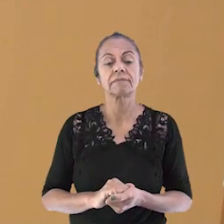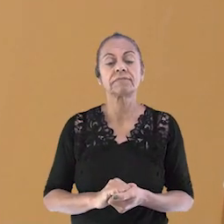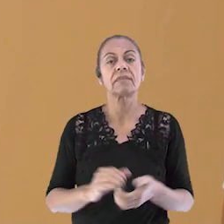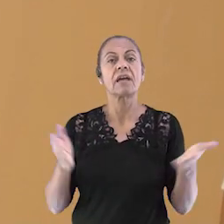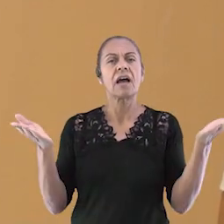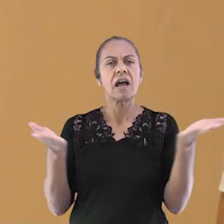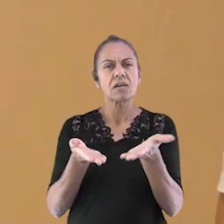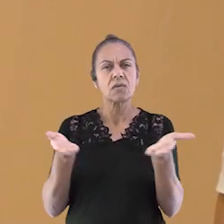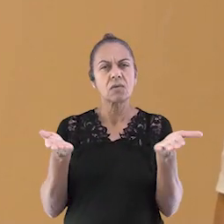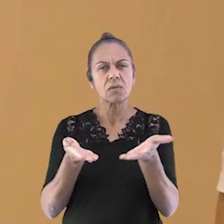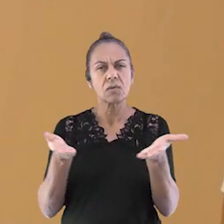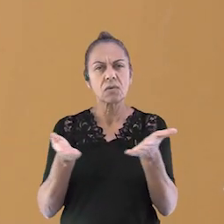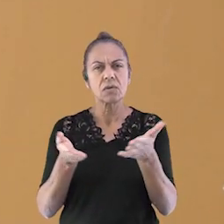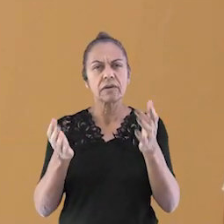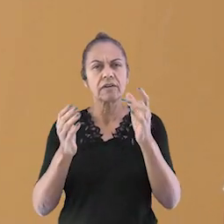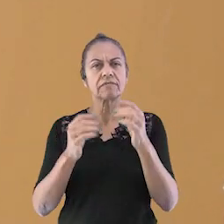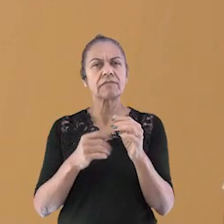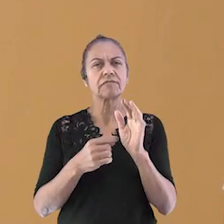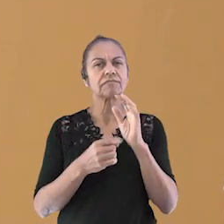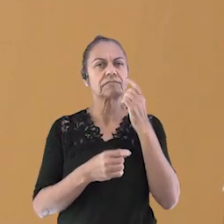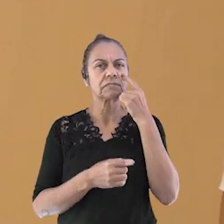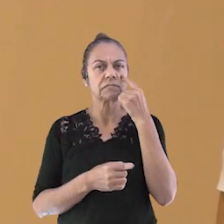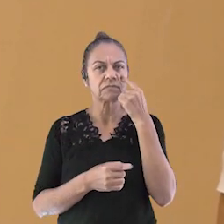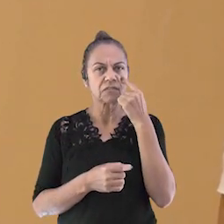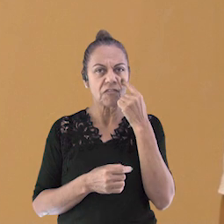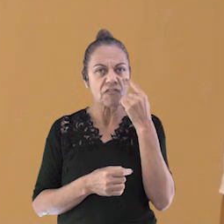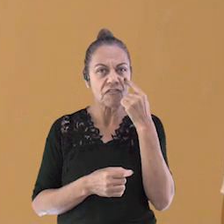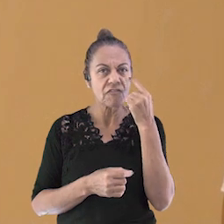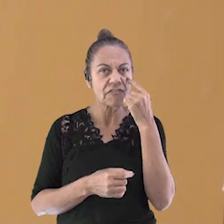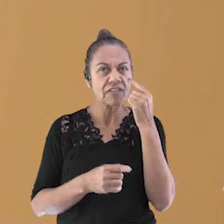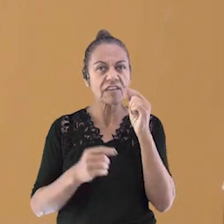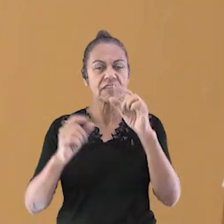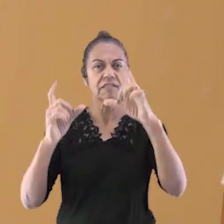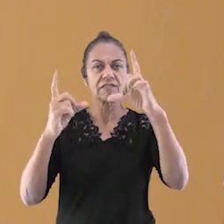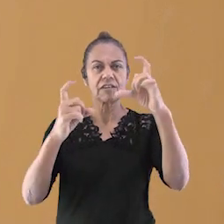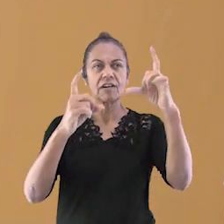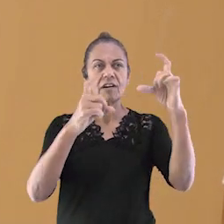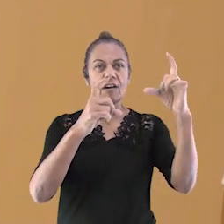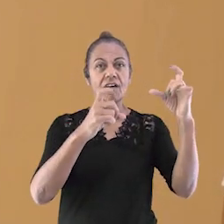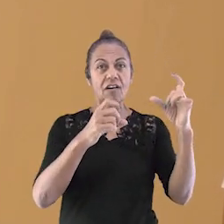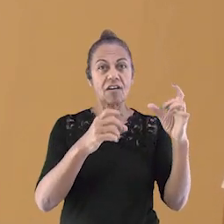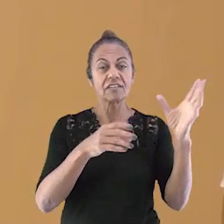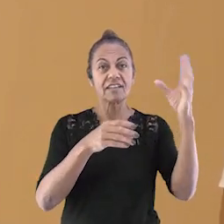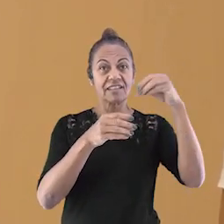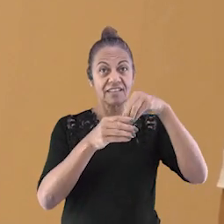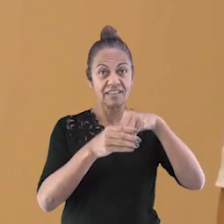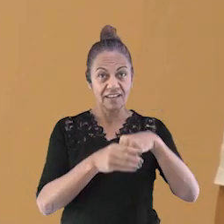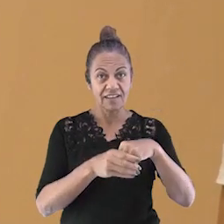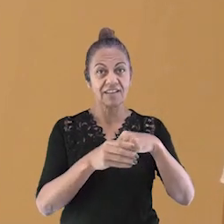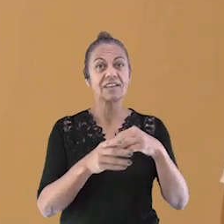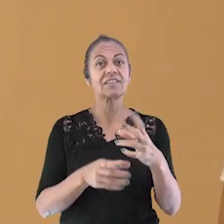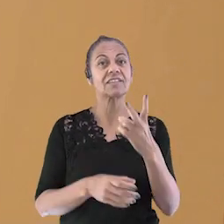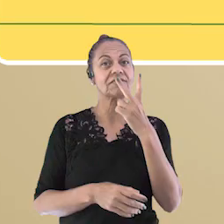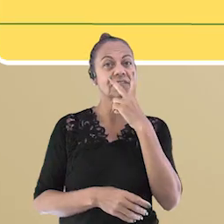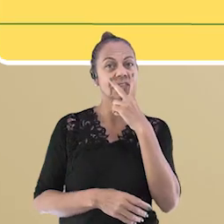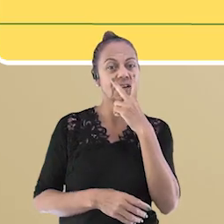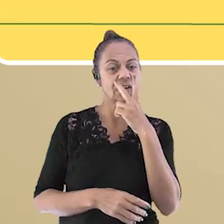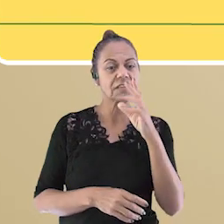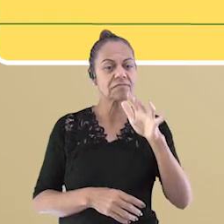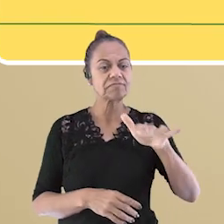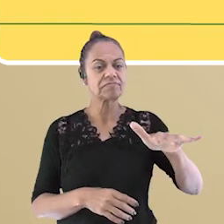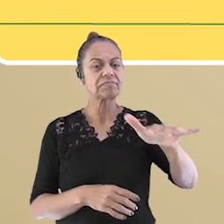nós iremos ver algumas fotos que retracam os municípios que fazem parte da região metropolitana da Grande Vitória.